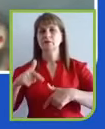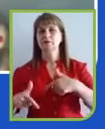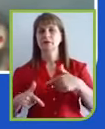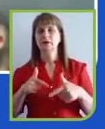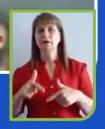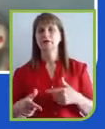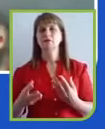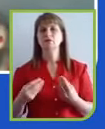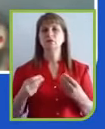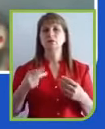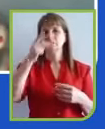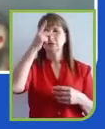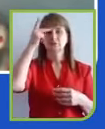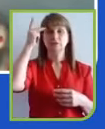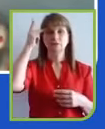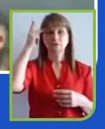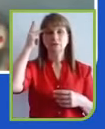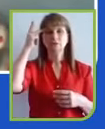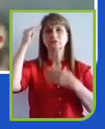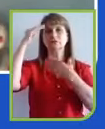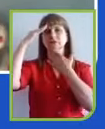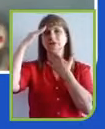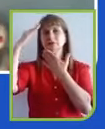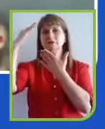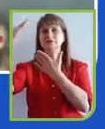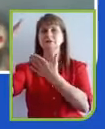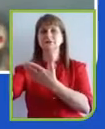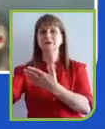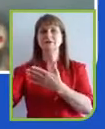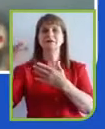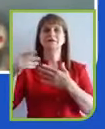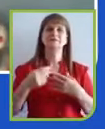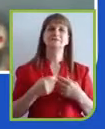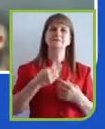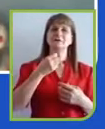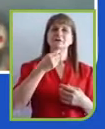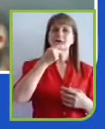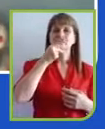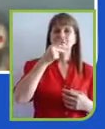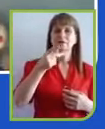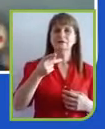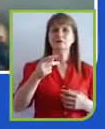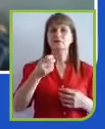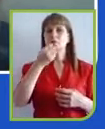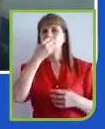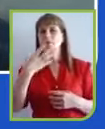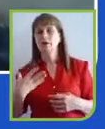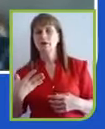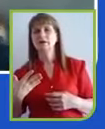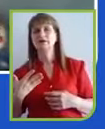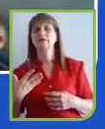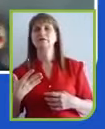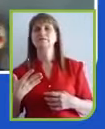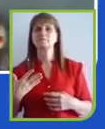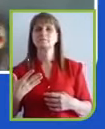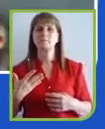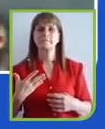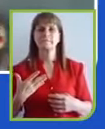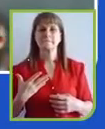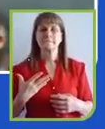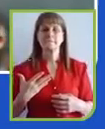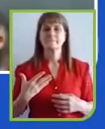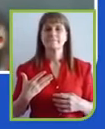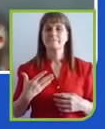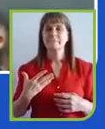elogiando formalmente. Muitos elogios à atuação da Ambev. Então, acho que é legal registrar aqui que tem uma